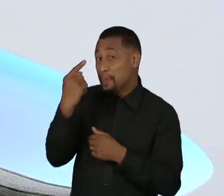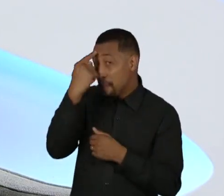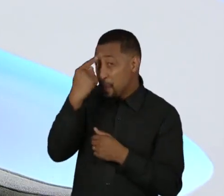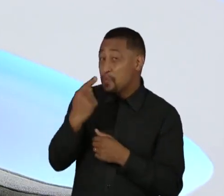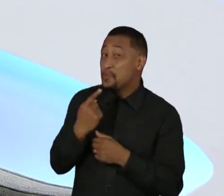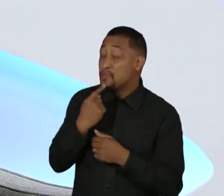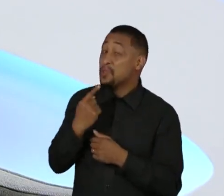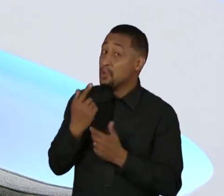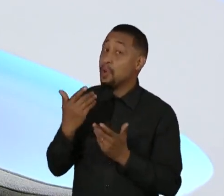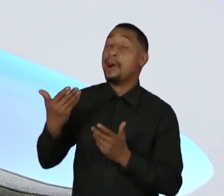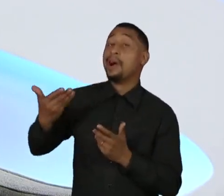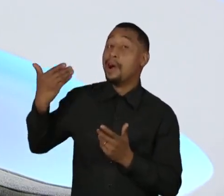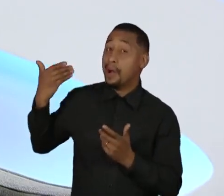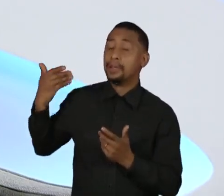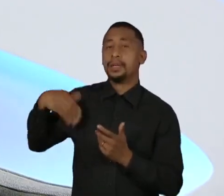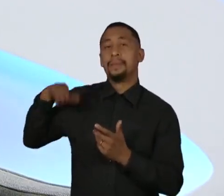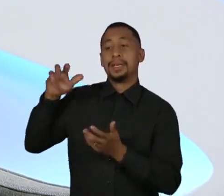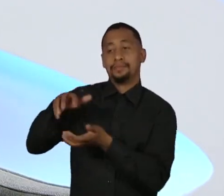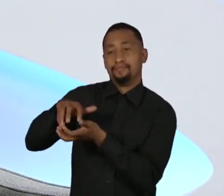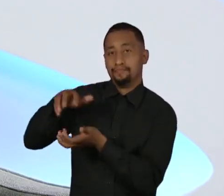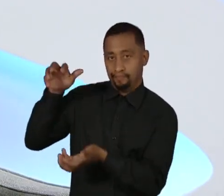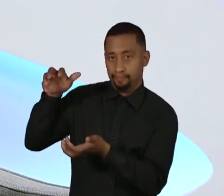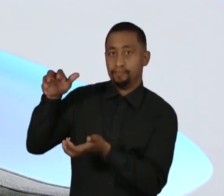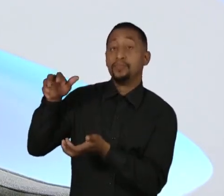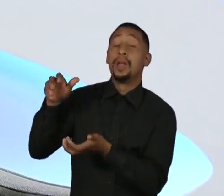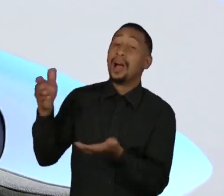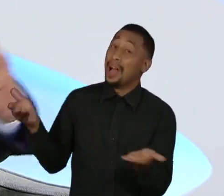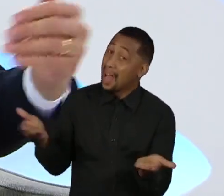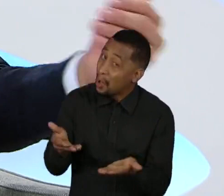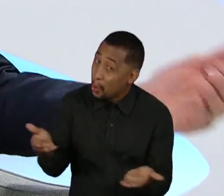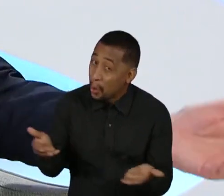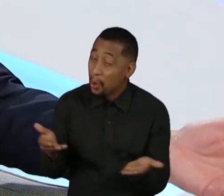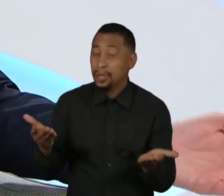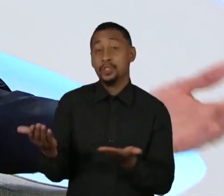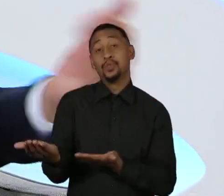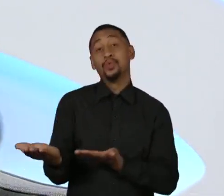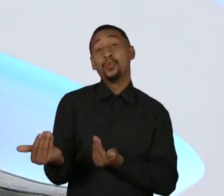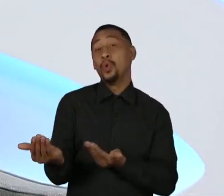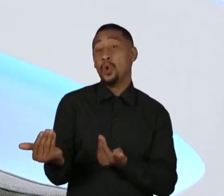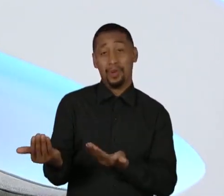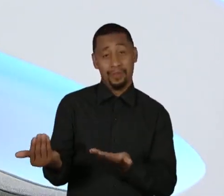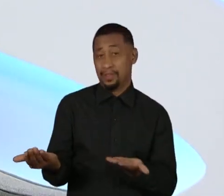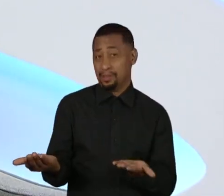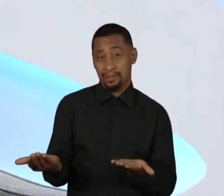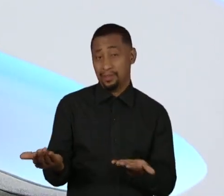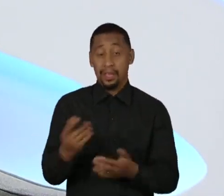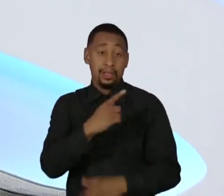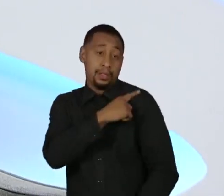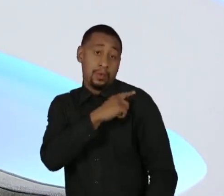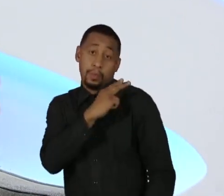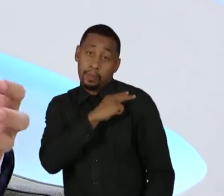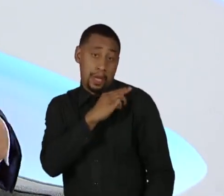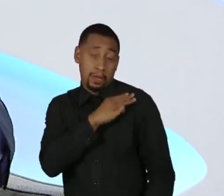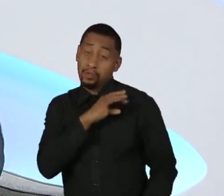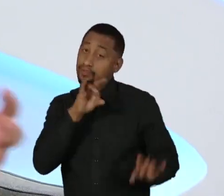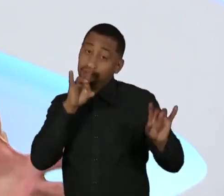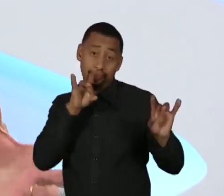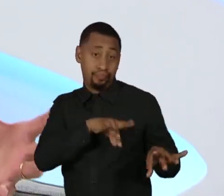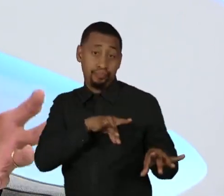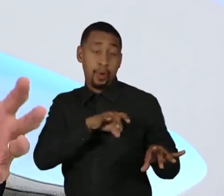com a idade mais avançada, agora nós estamos jovens do ensino médio, que saíram do ensino médio, então estamos